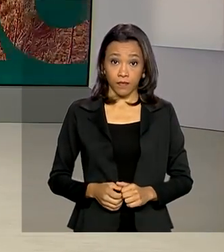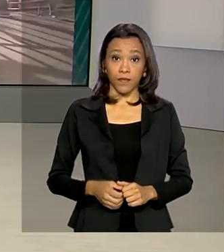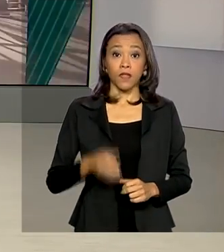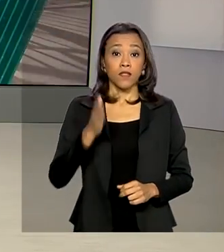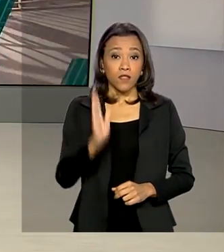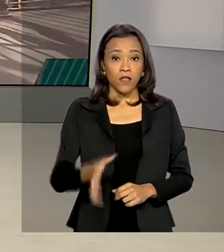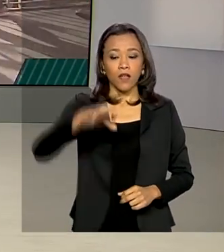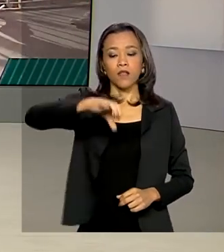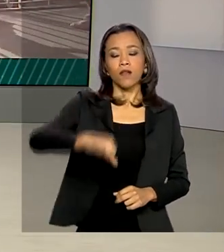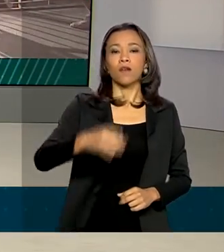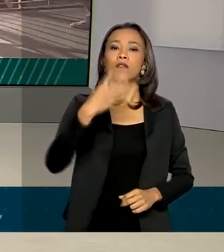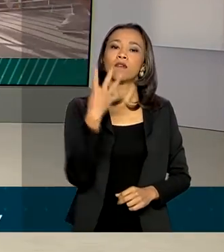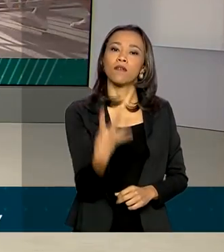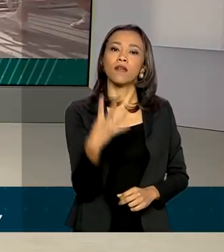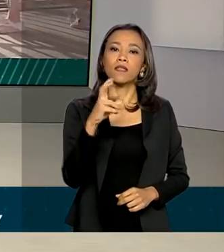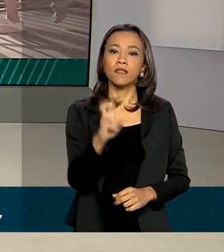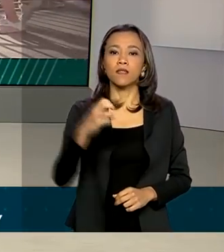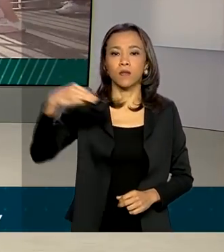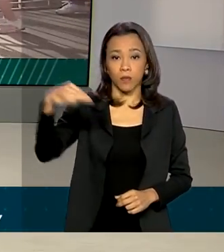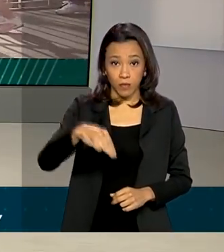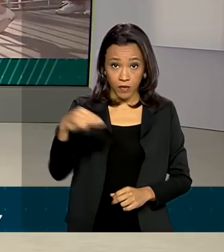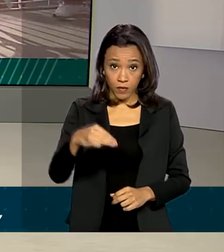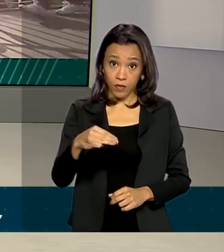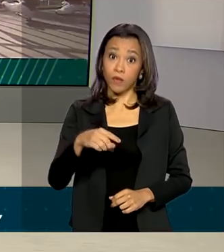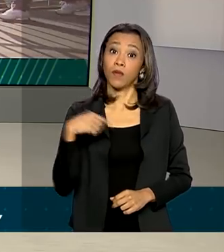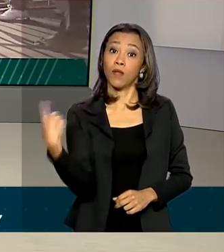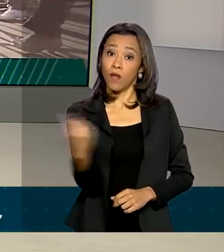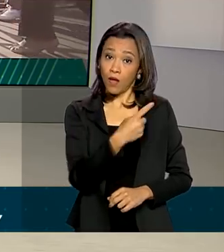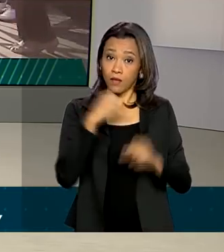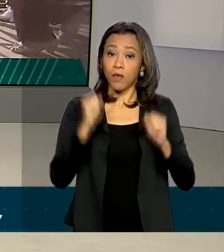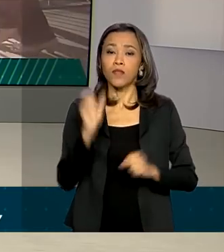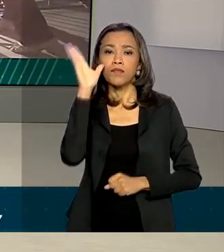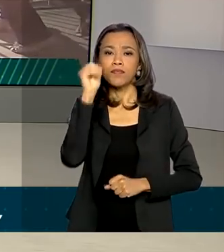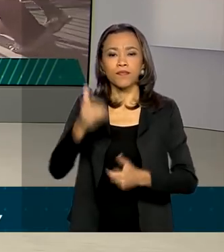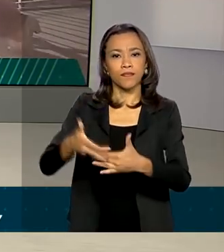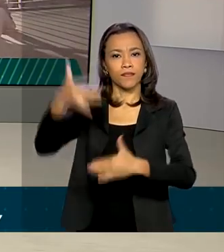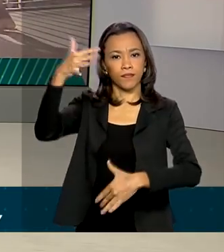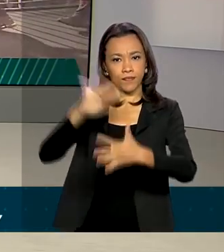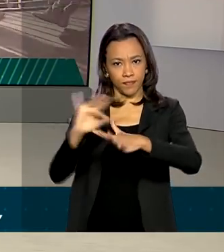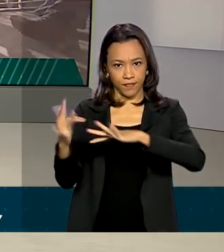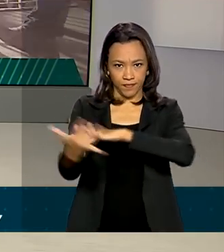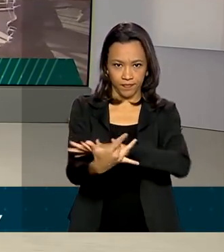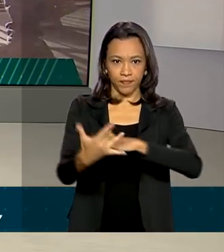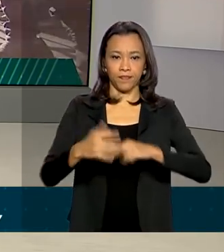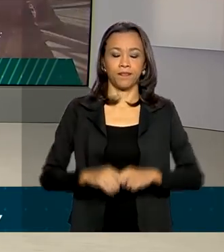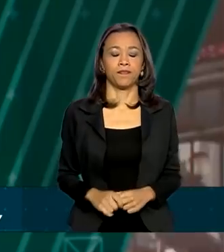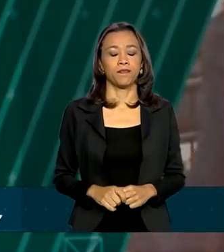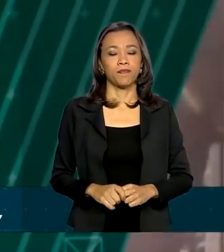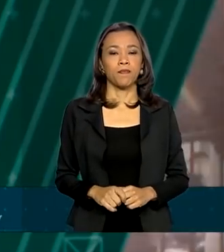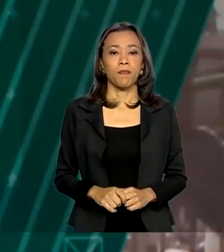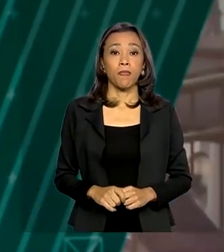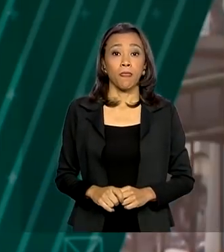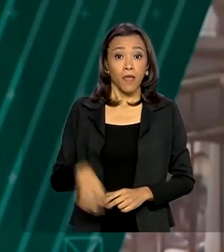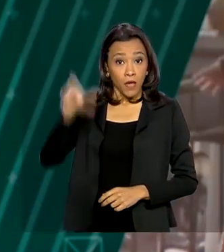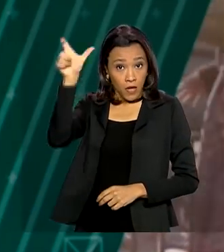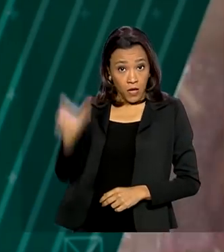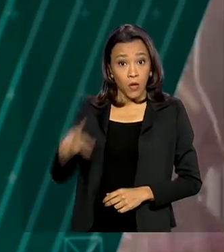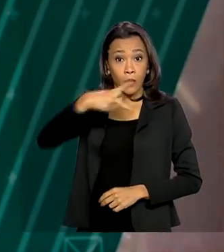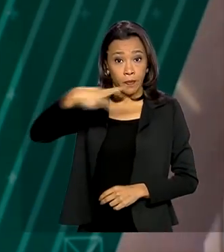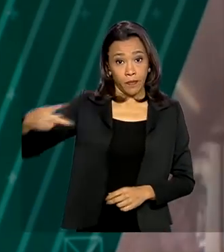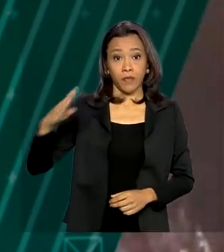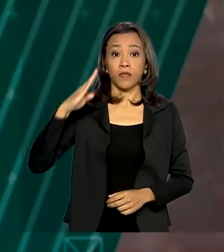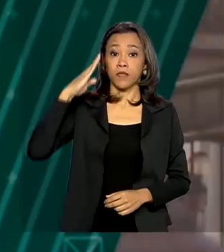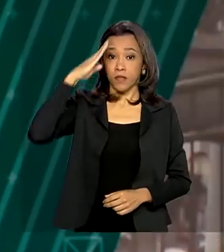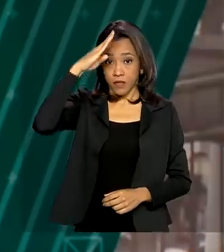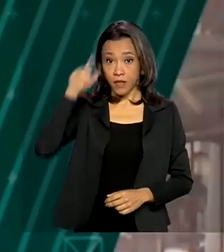São 9 horas e 45 minutos. Nós estamos ao vivo também pelas redes sociais. O presidente